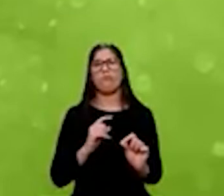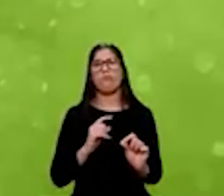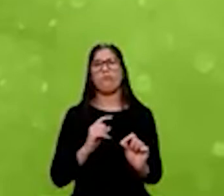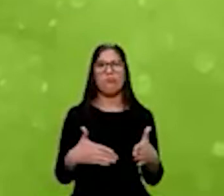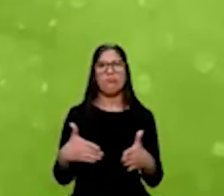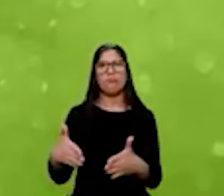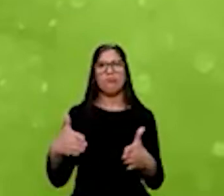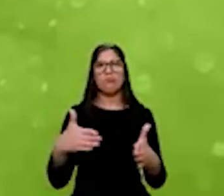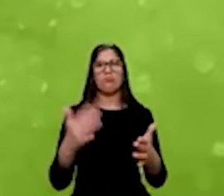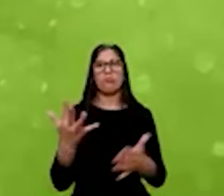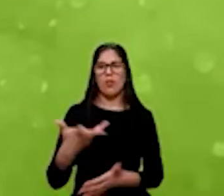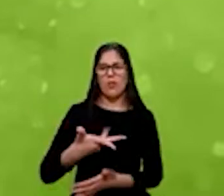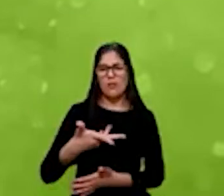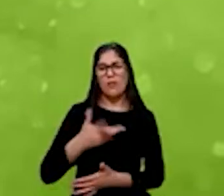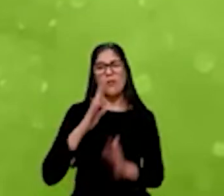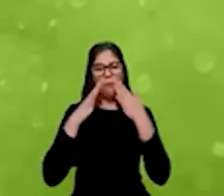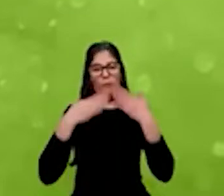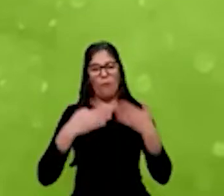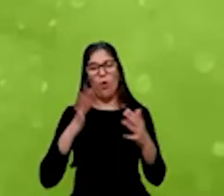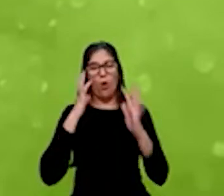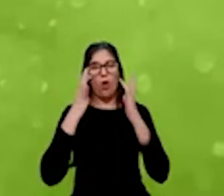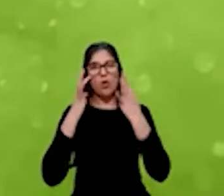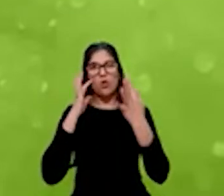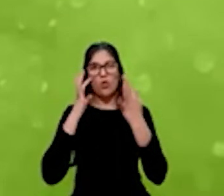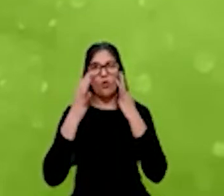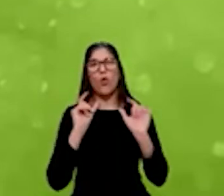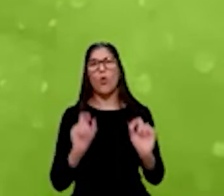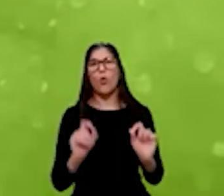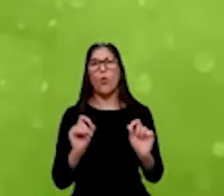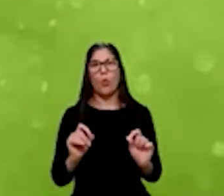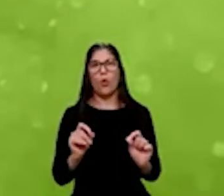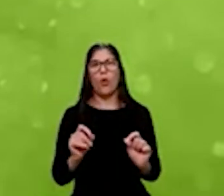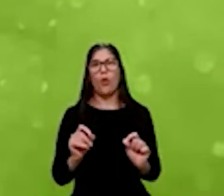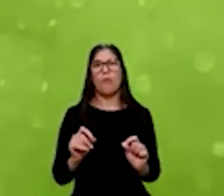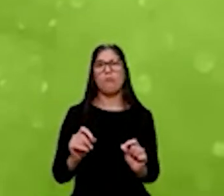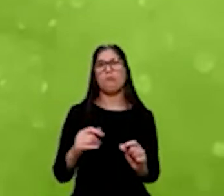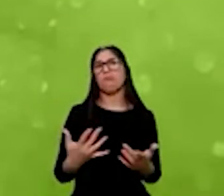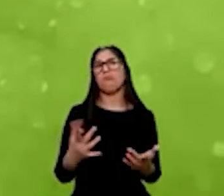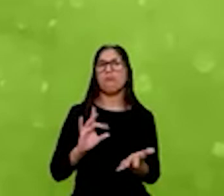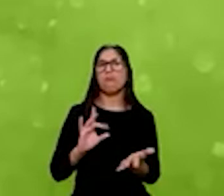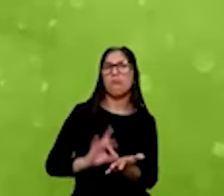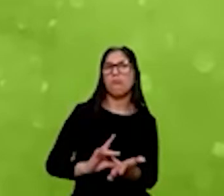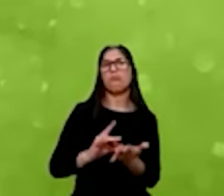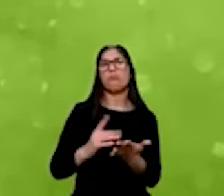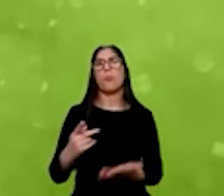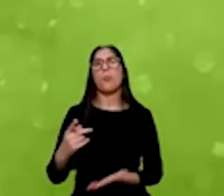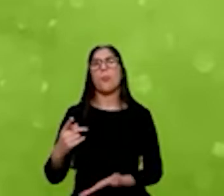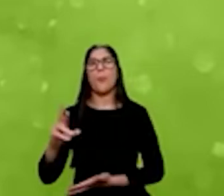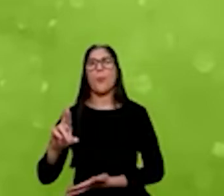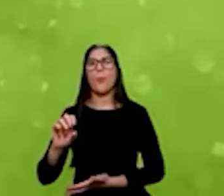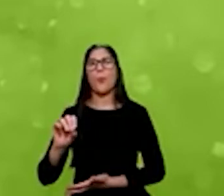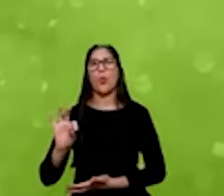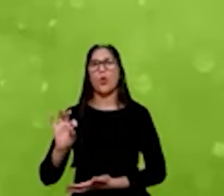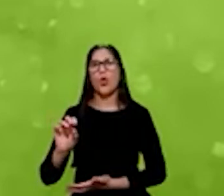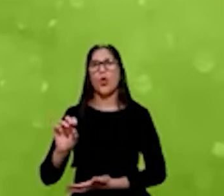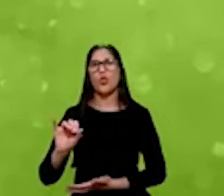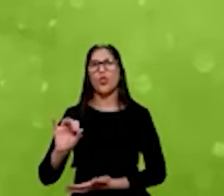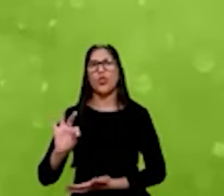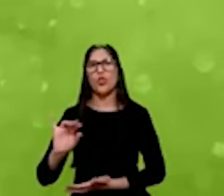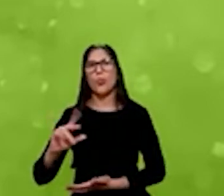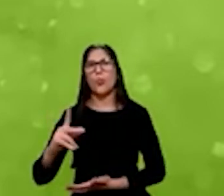voltada para soluções em estágios de ideação, protótipo, ou mínimo produto, mínimo